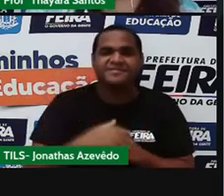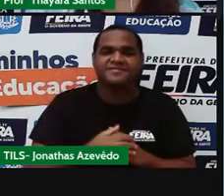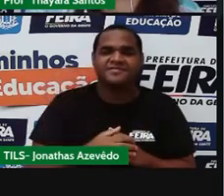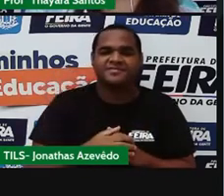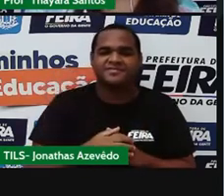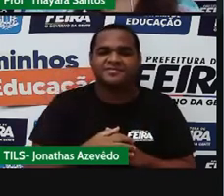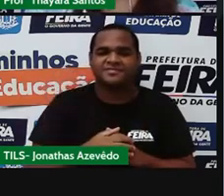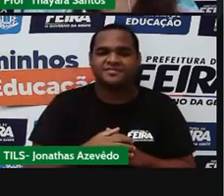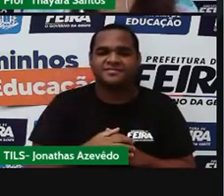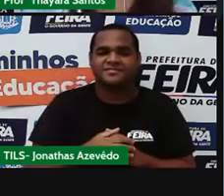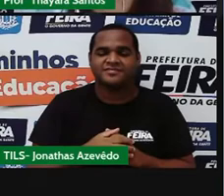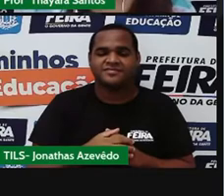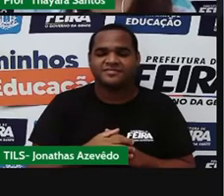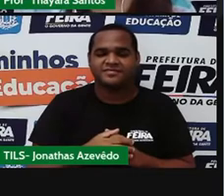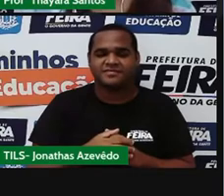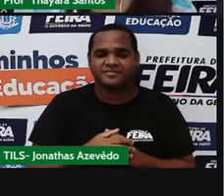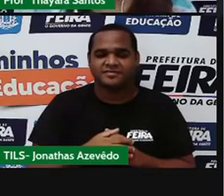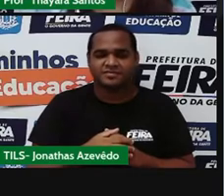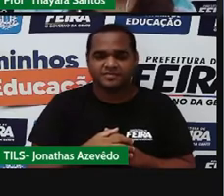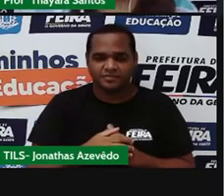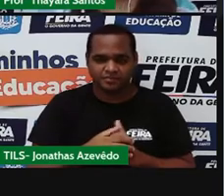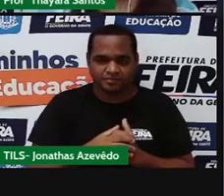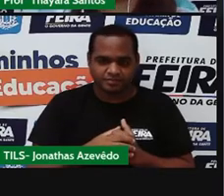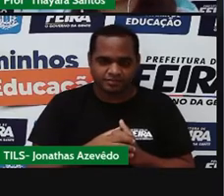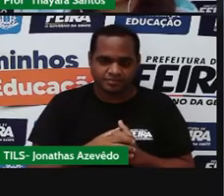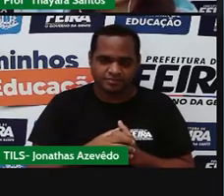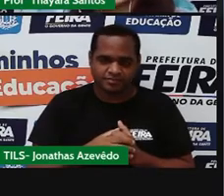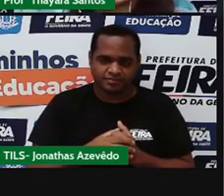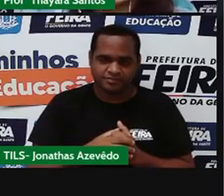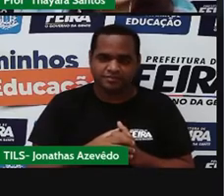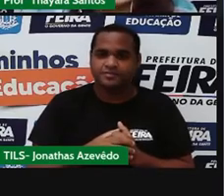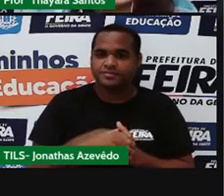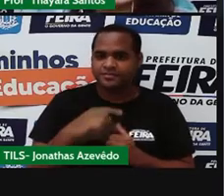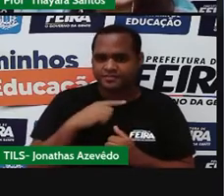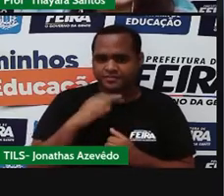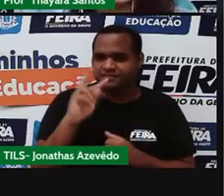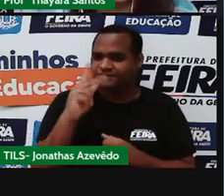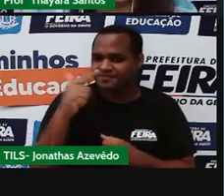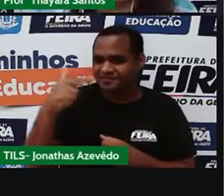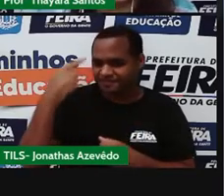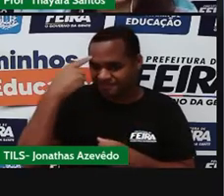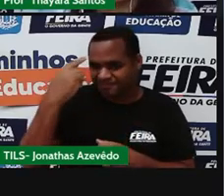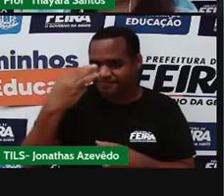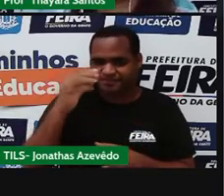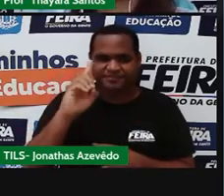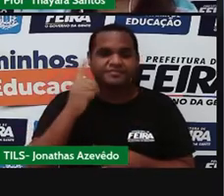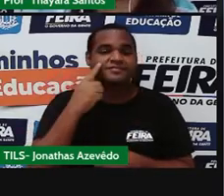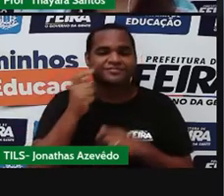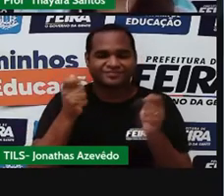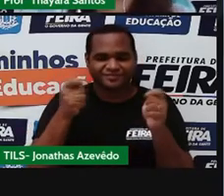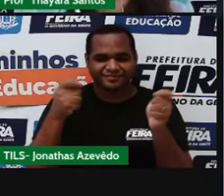Vou arrastar ela para cá. Posso ver ela em 3D também. Estou vendo aqui ela em 3D.